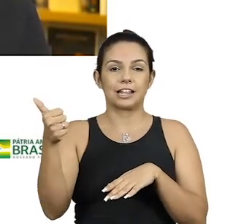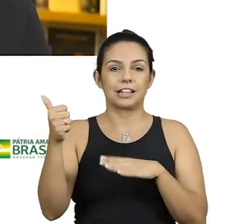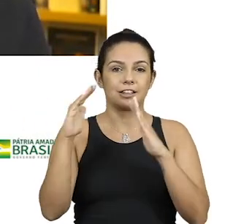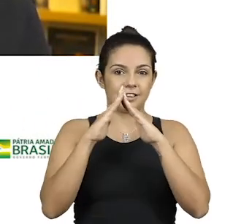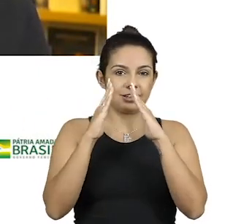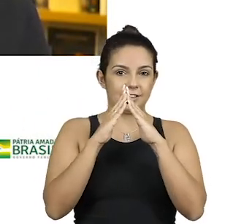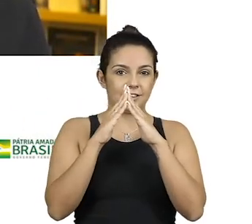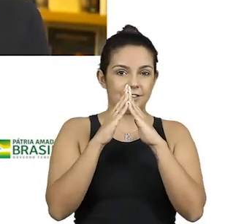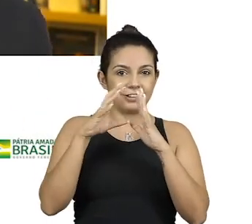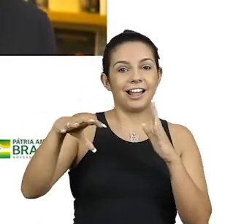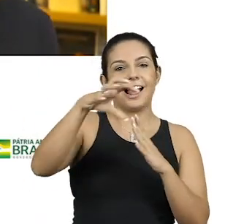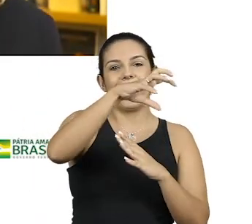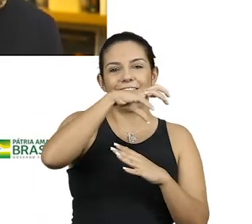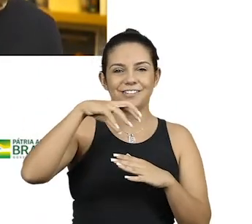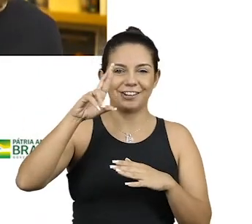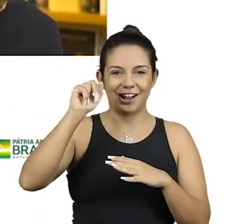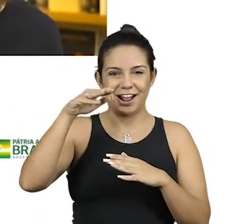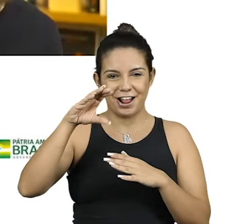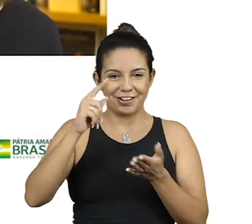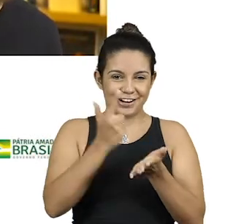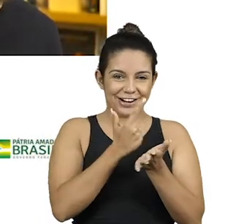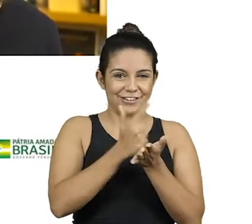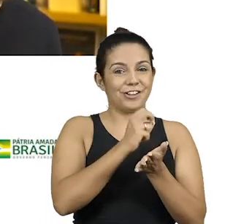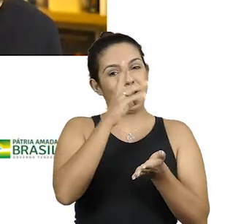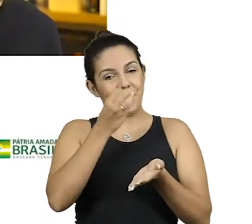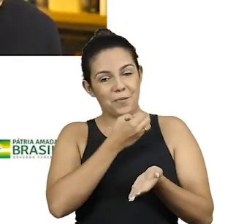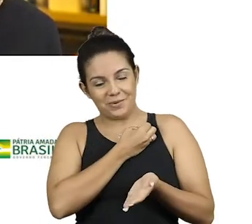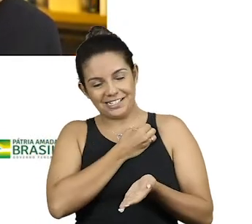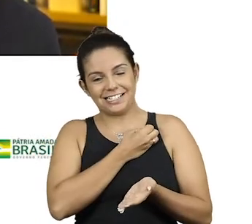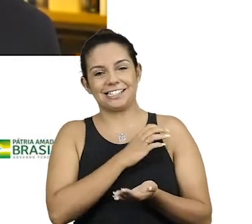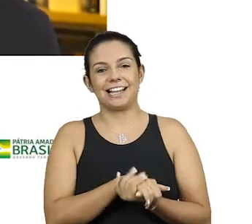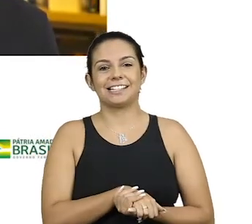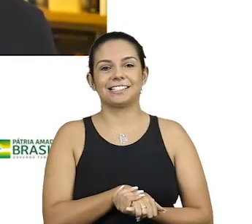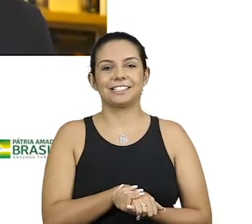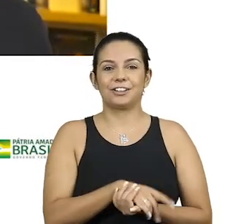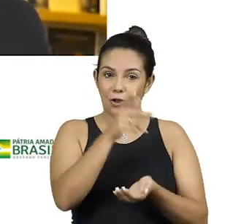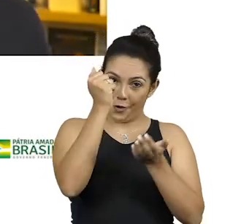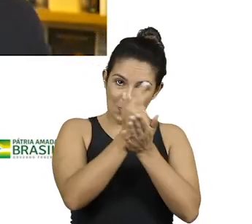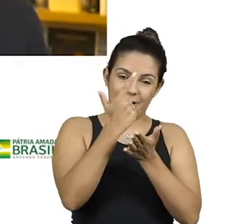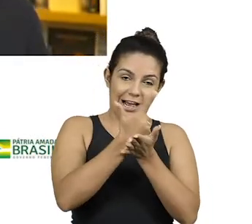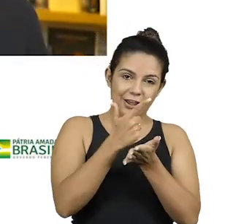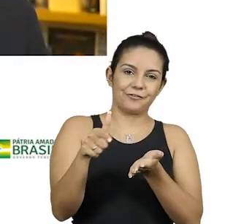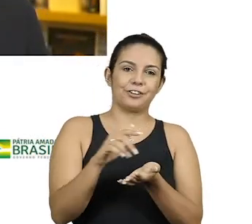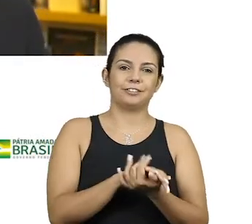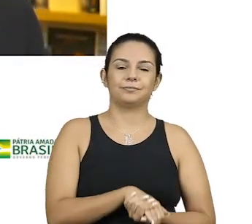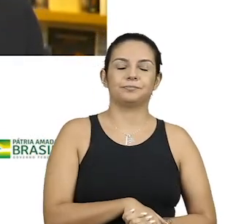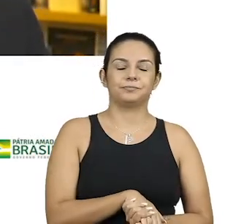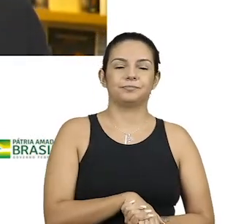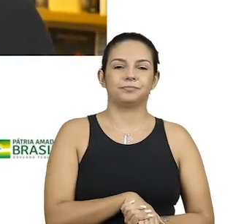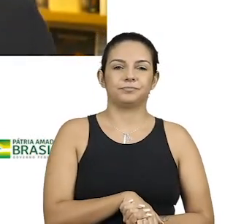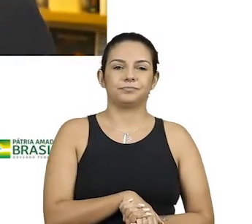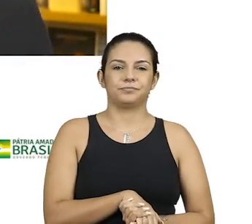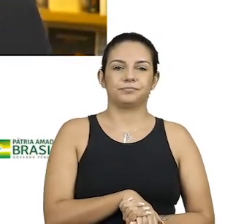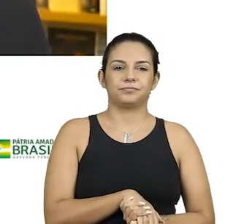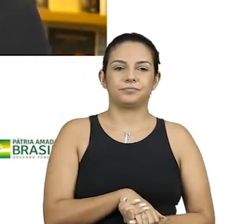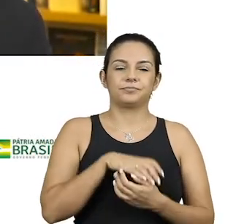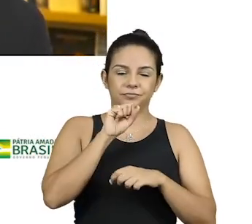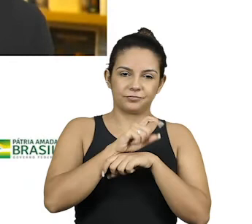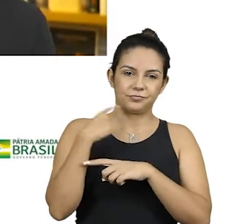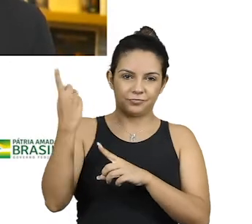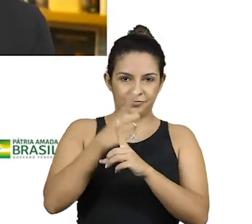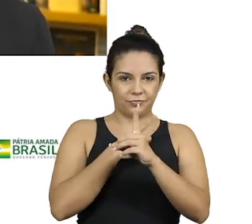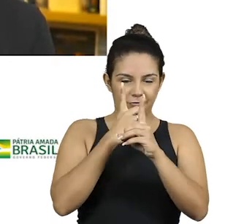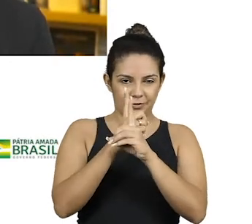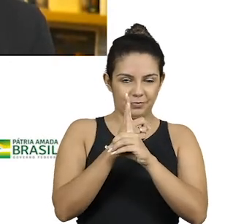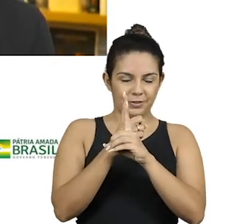casas do ramo. Sem dúvida. Virtuais ou presenciais? Isso. E espero que nos